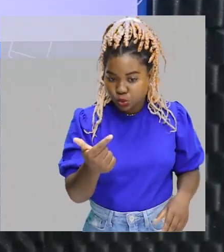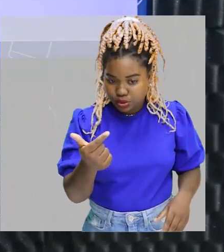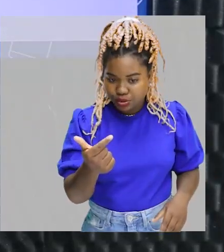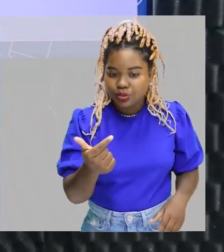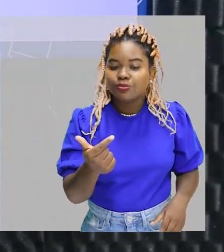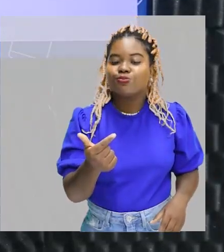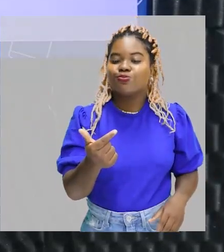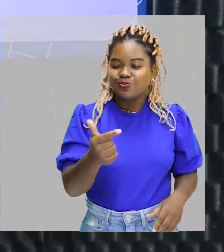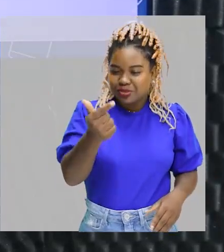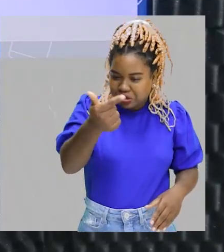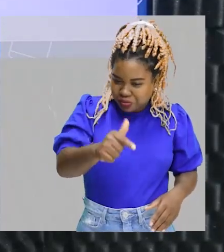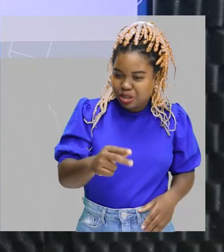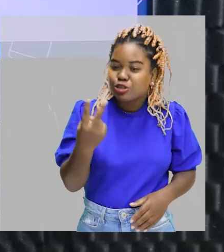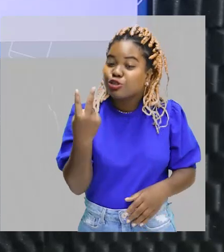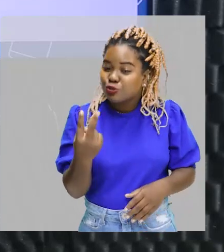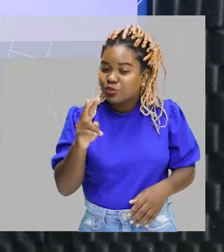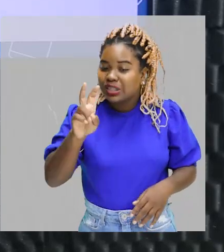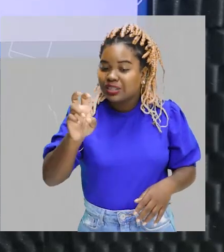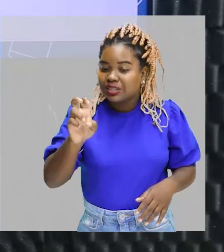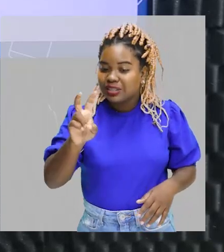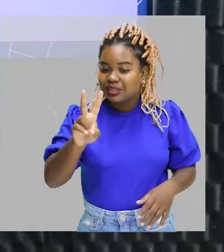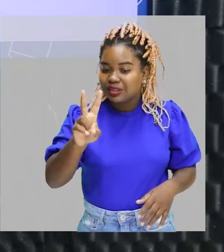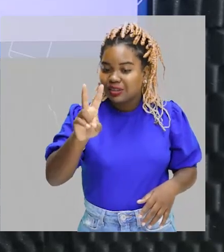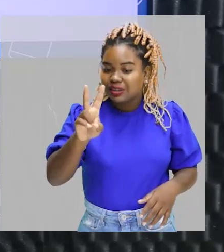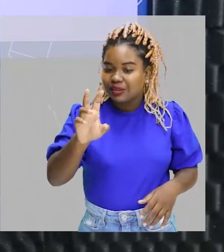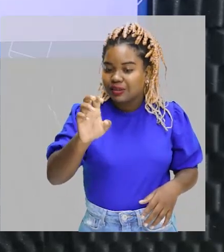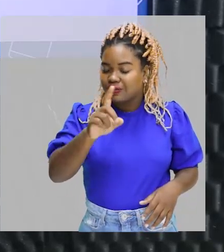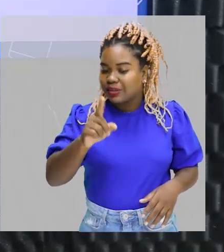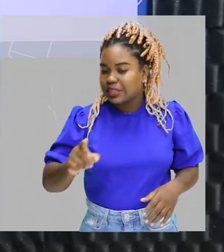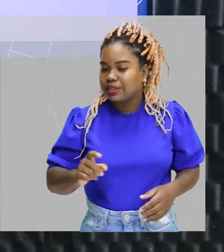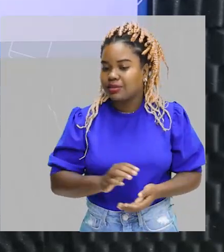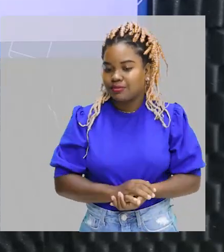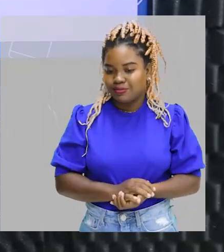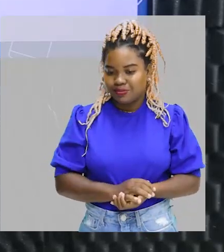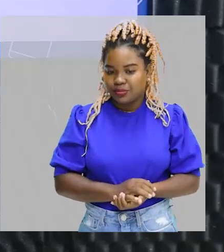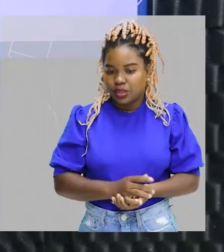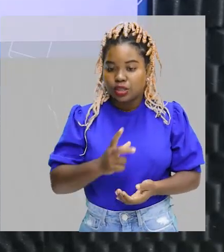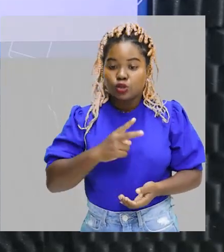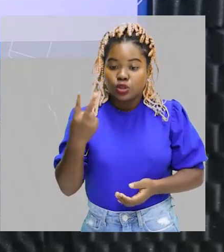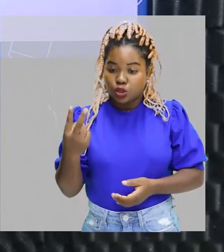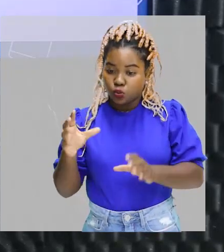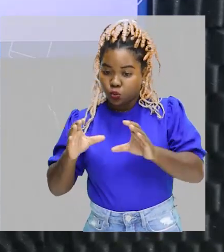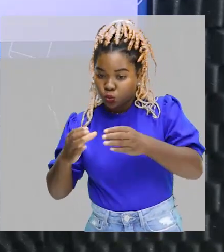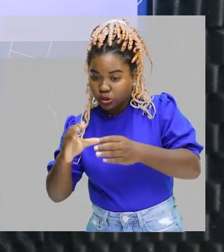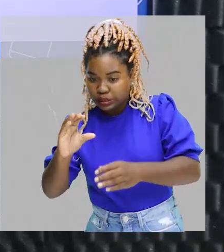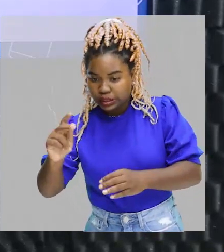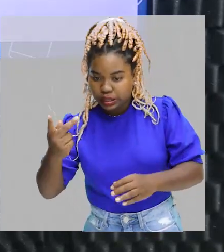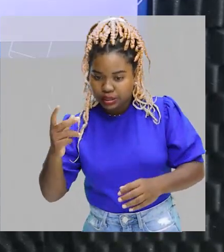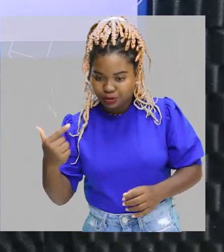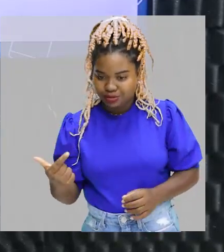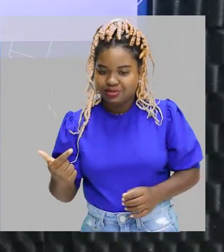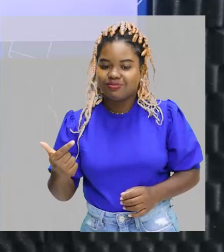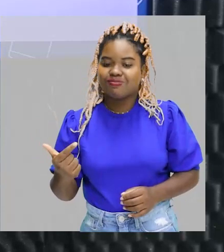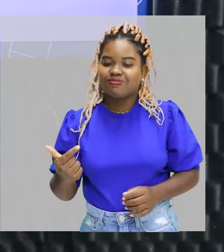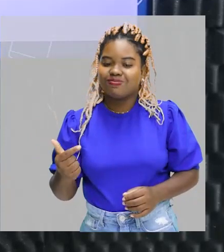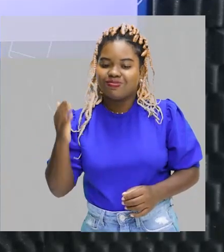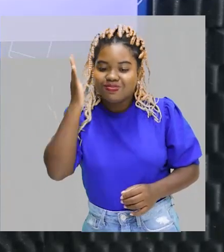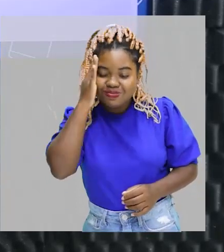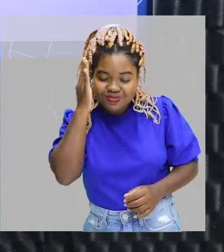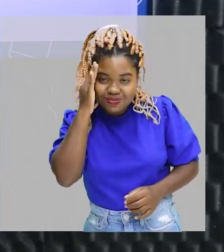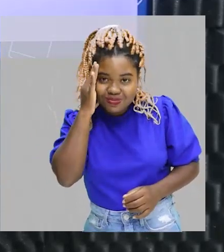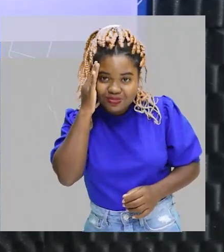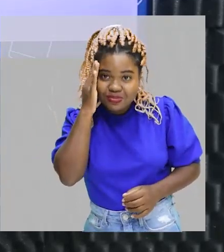está repetindo. Então, na verdade, eu tenho o quê? Eu tenho dois grupos CH₂. Ele é um